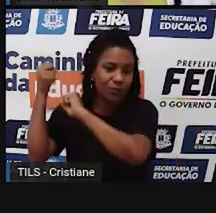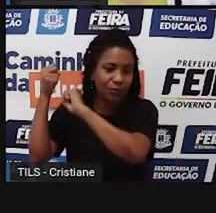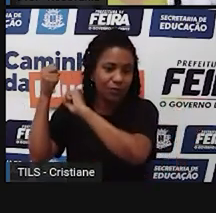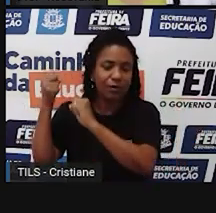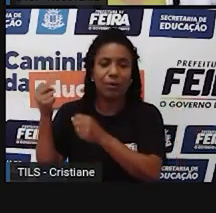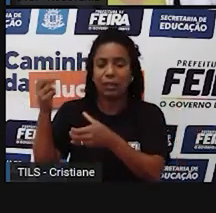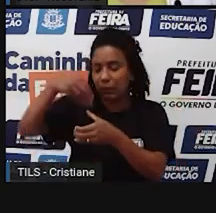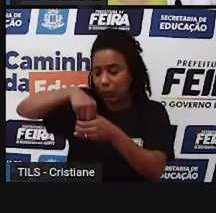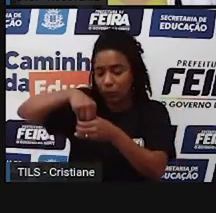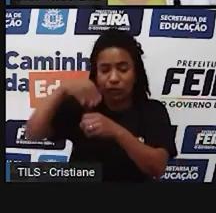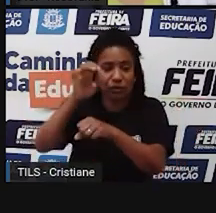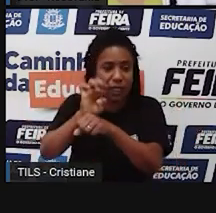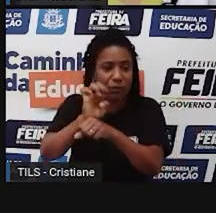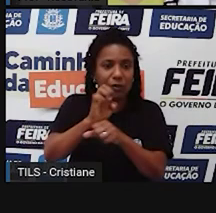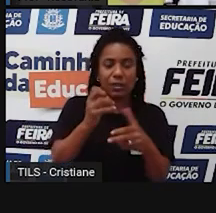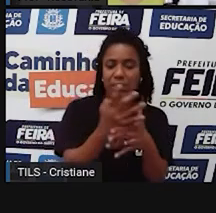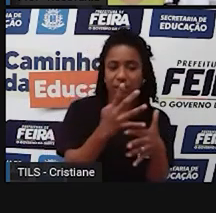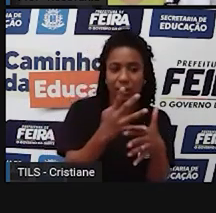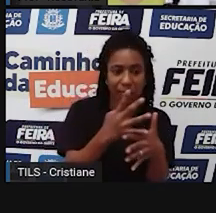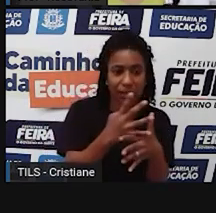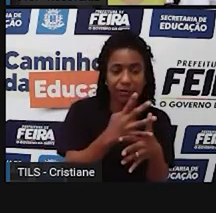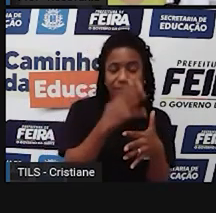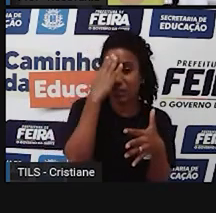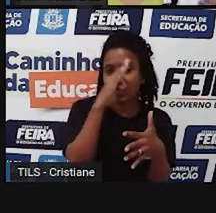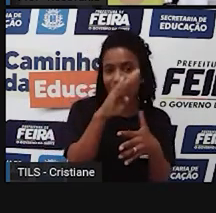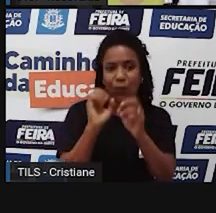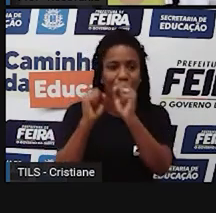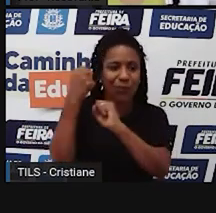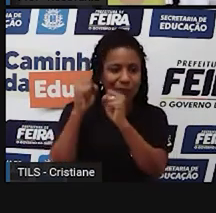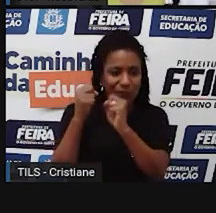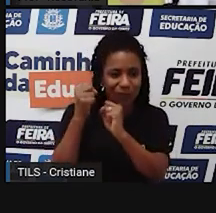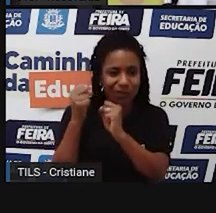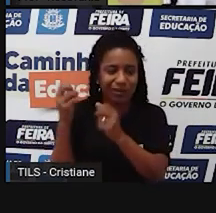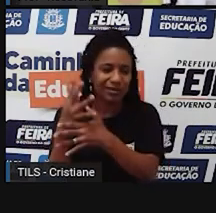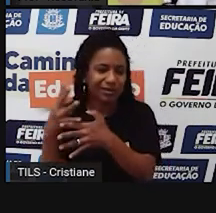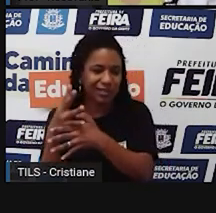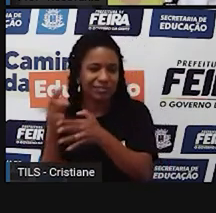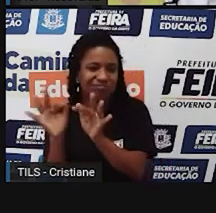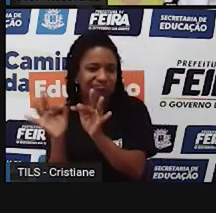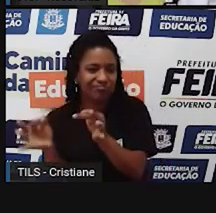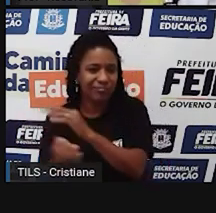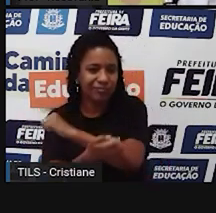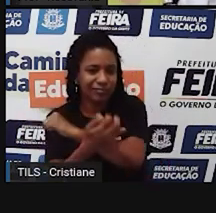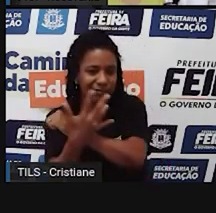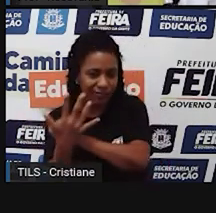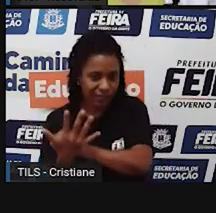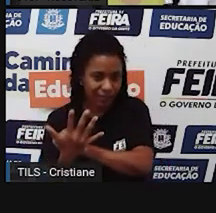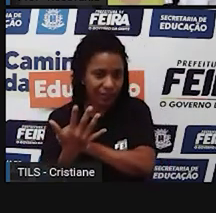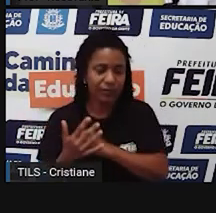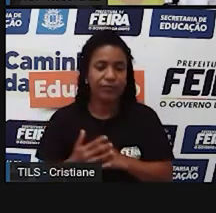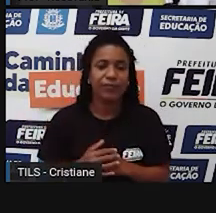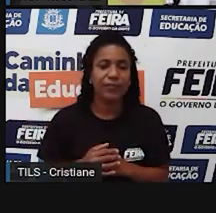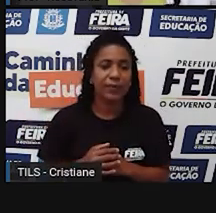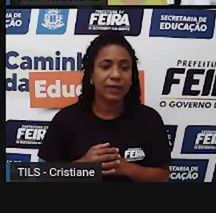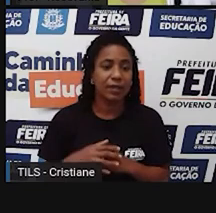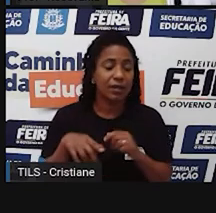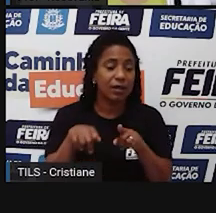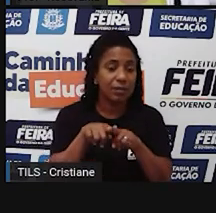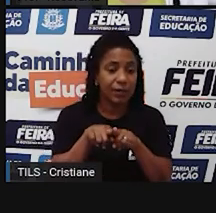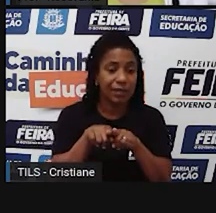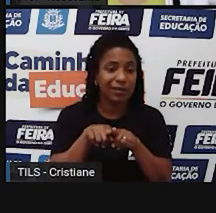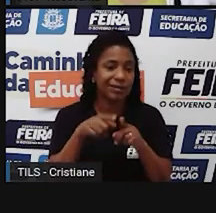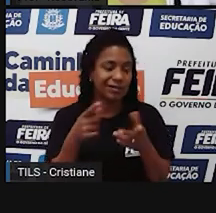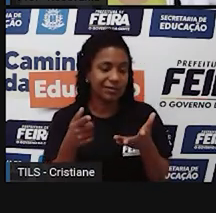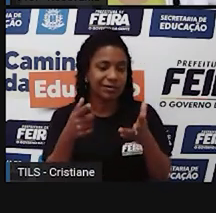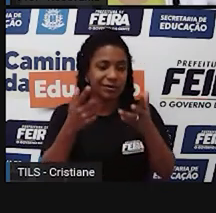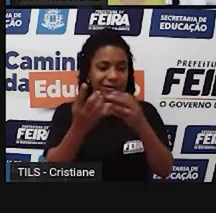industrializadas que outras. E também tem a questão de que dentro da cidade você tem um espaço